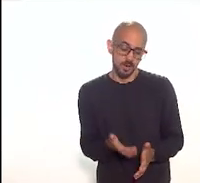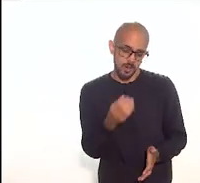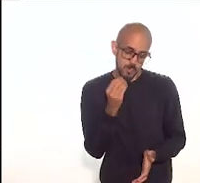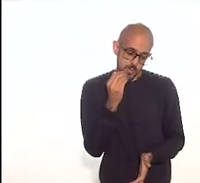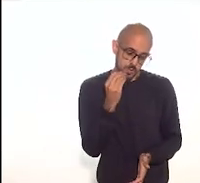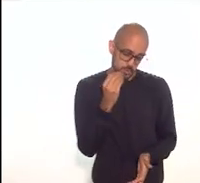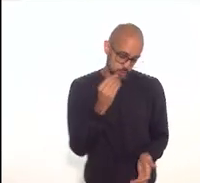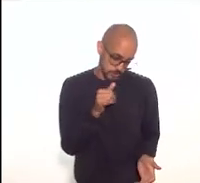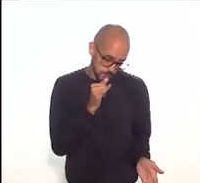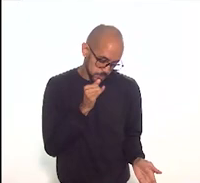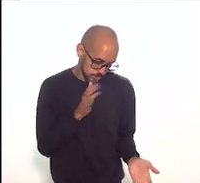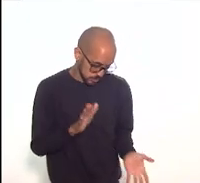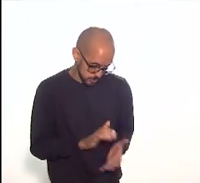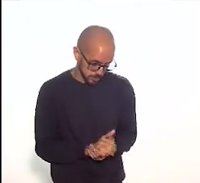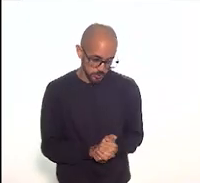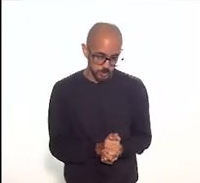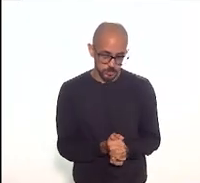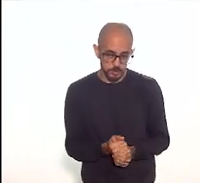analisada